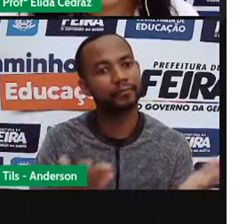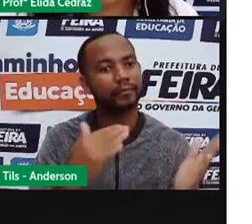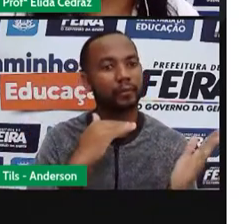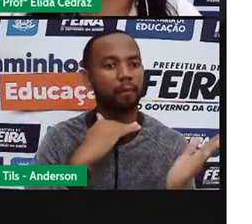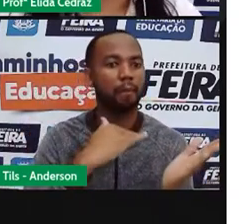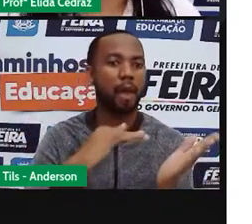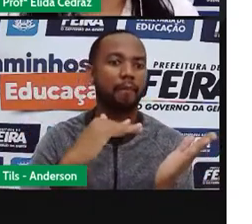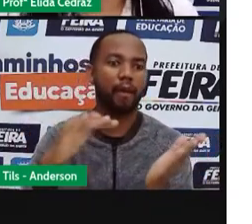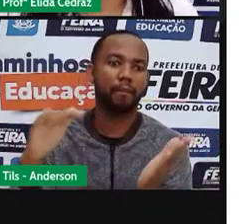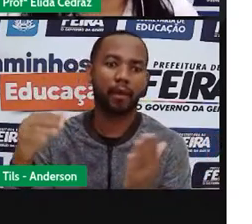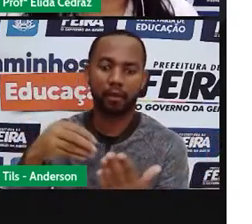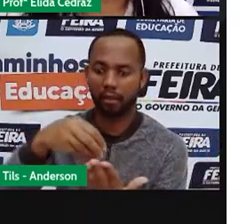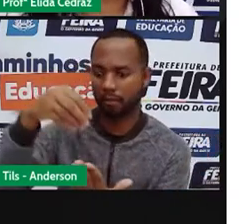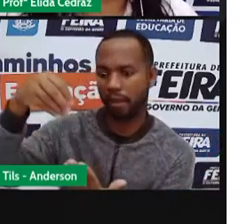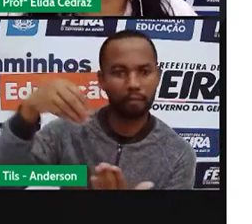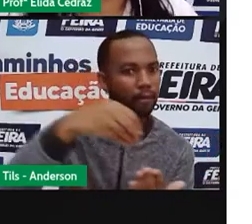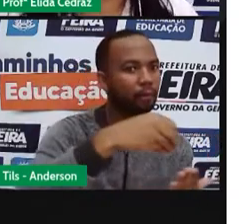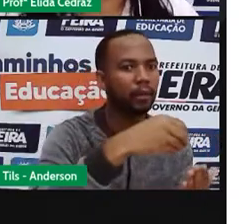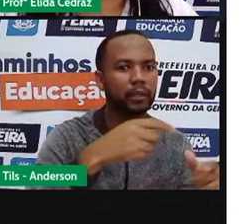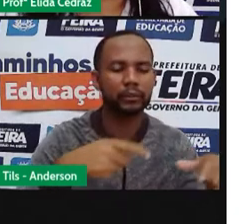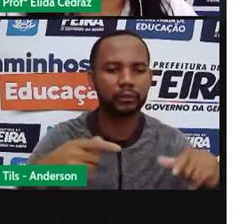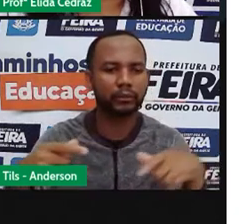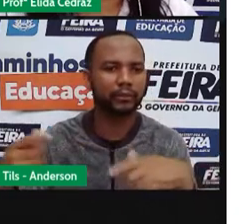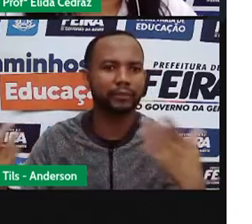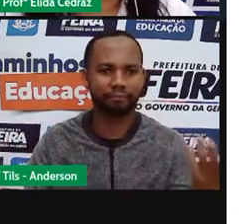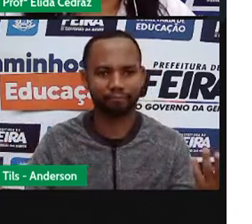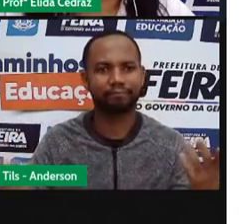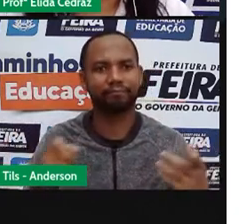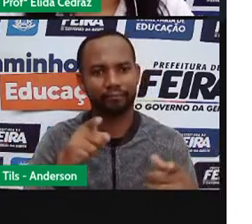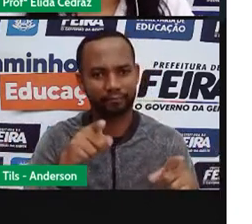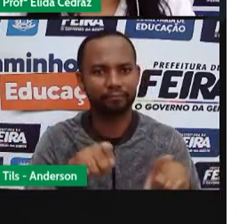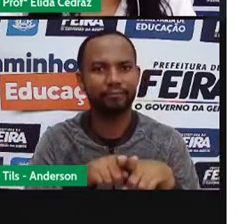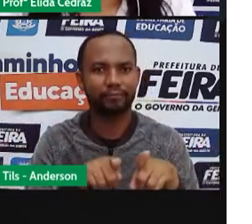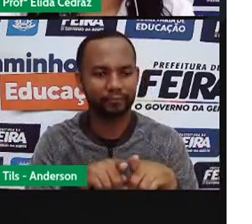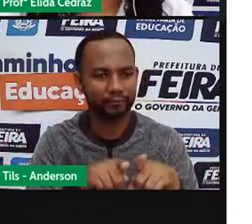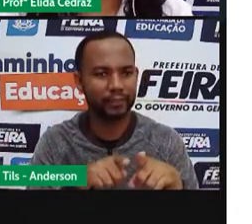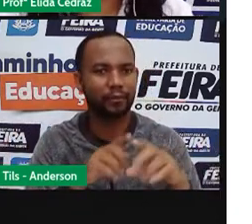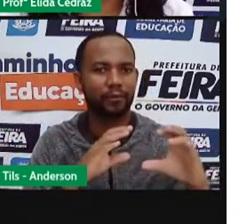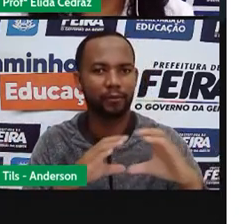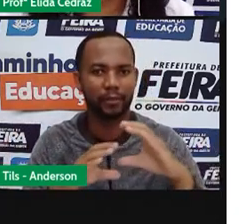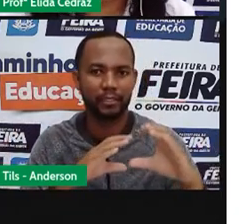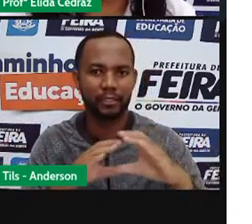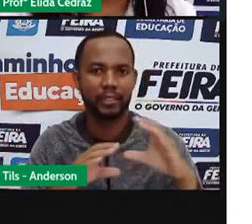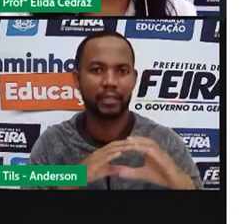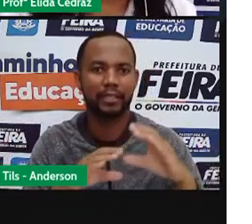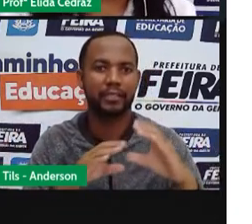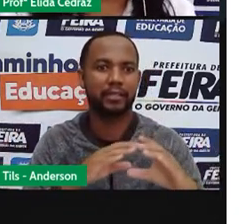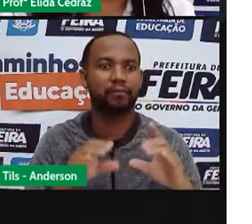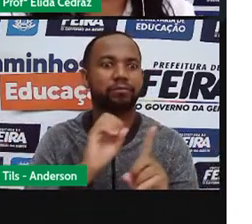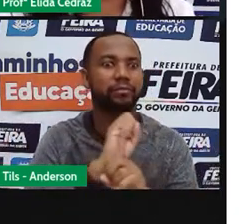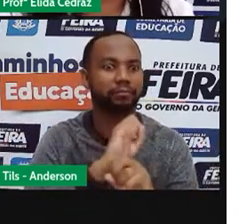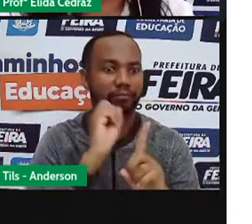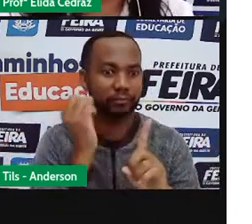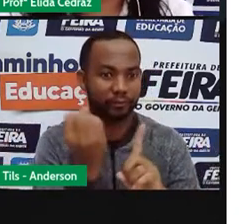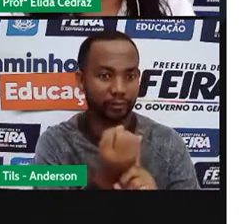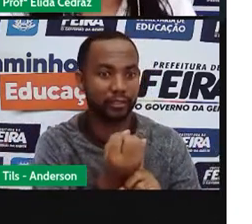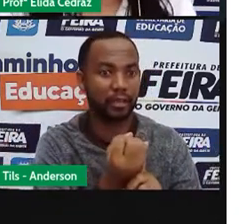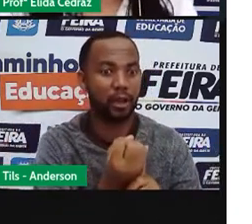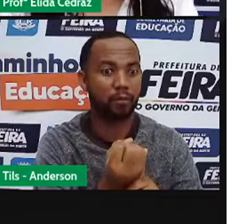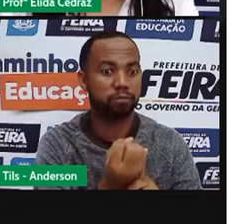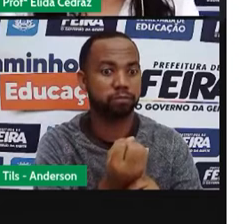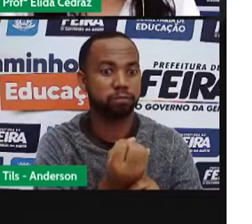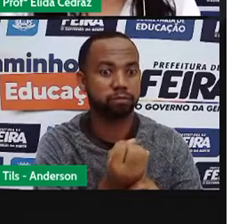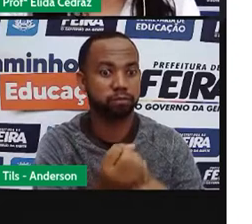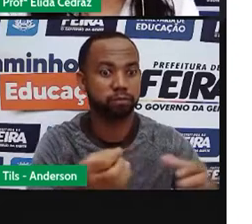circulação em muitos locais. Então, o que acontece? O meio de comunicação social ou em massa,